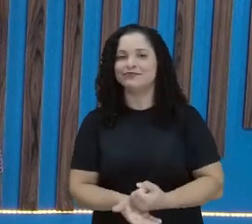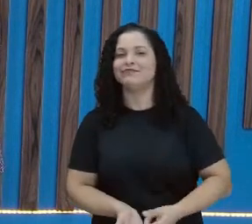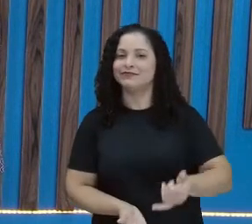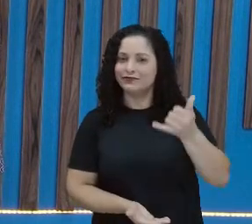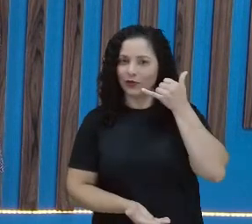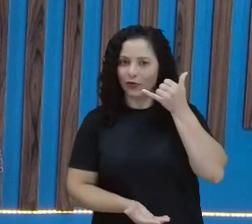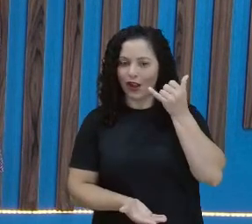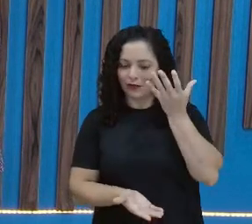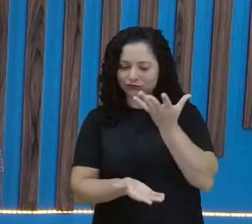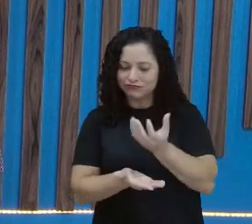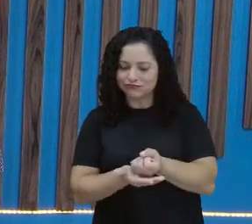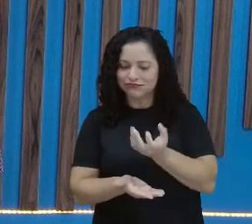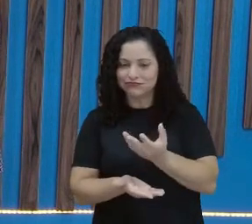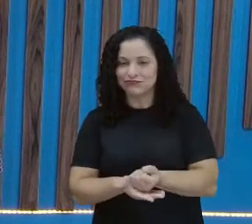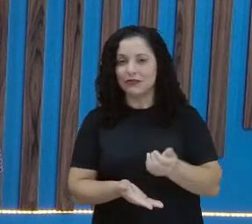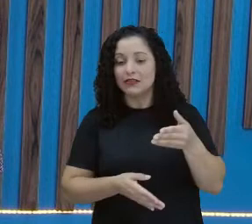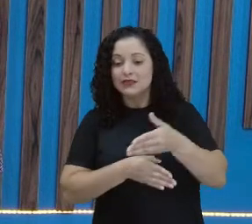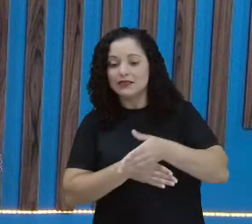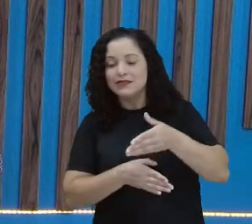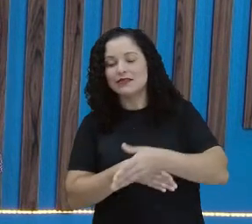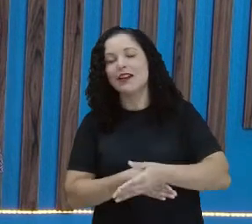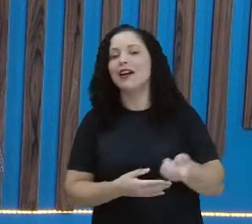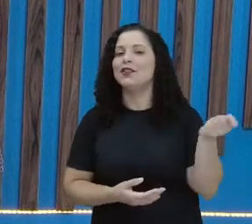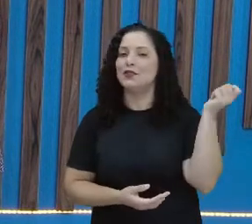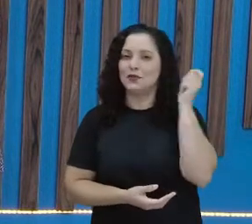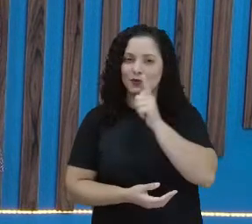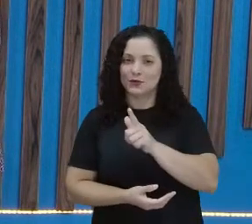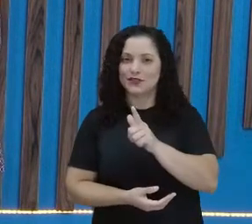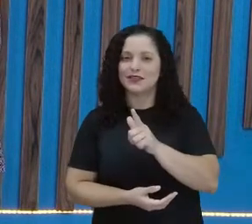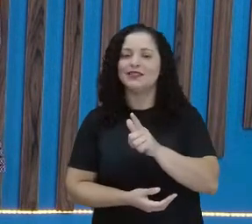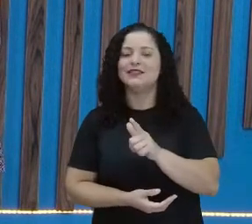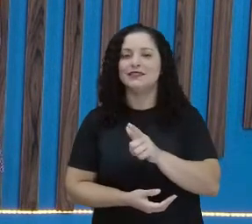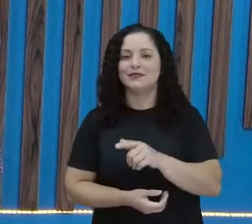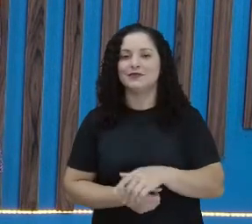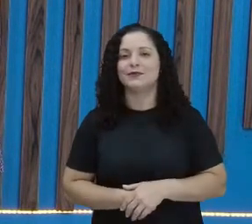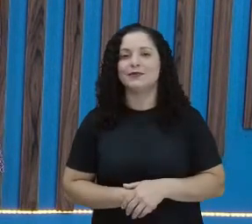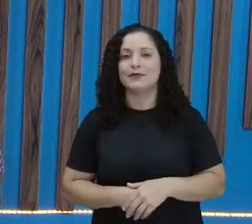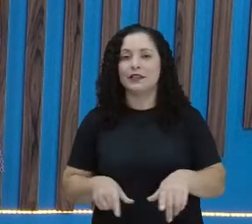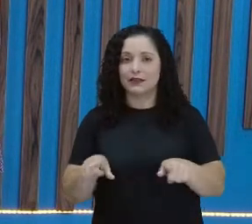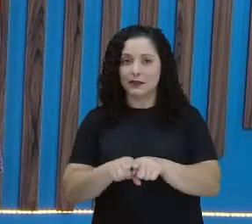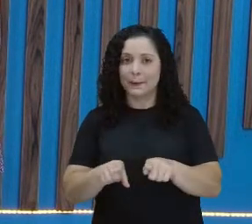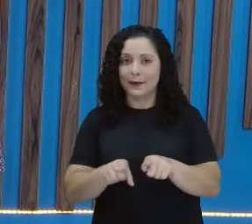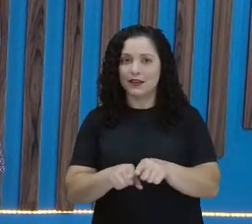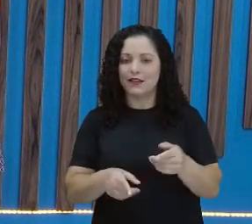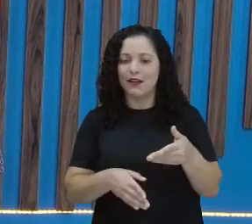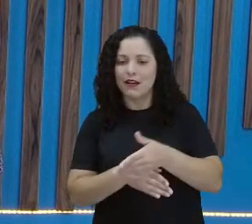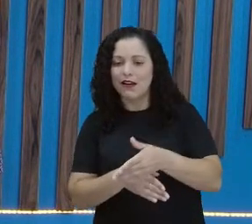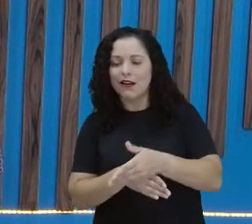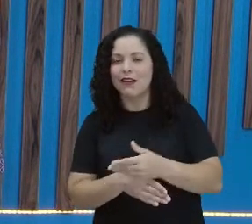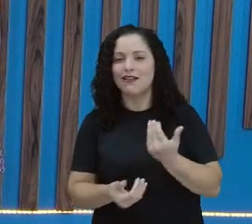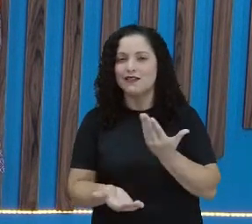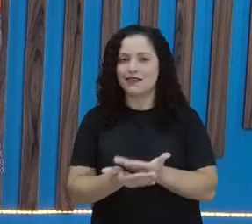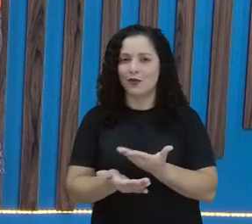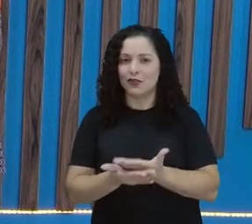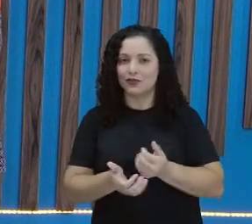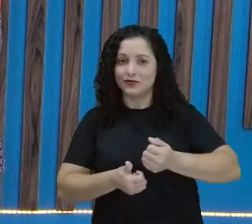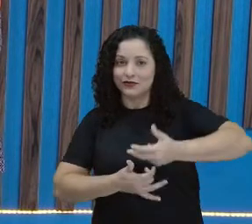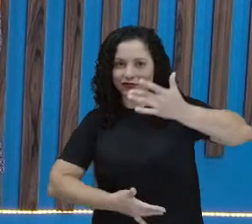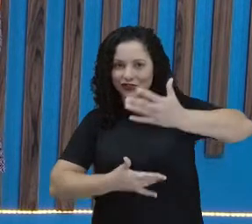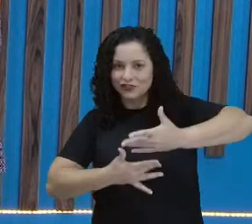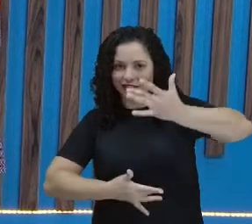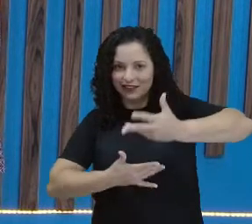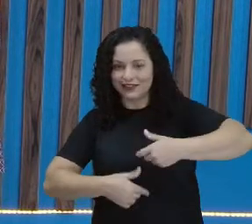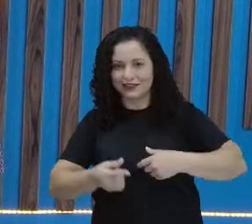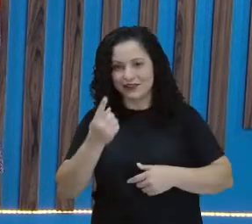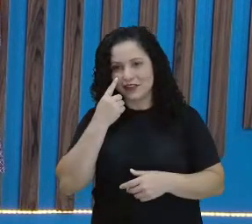celular e você vai lá acessar também as aulas e o chat. Olha aí, aparecendo no